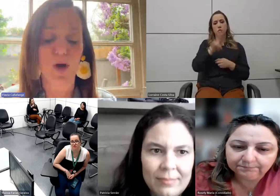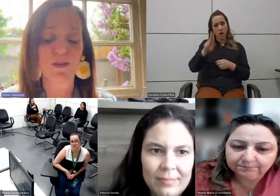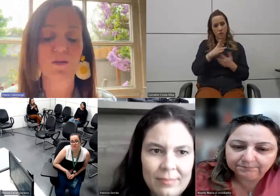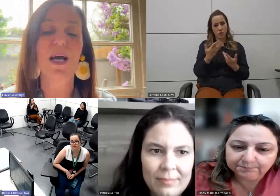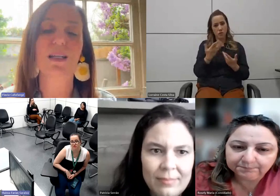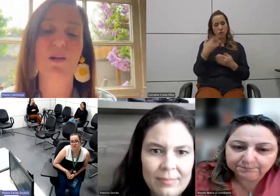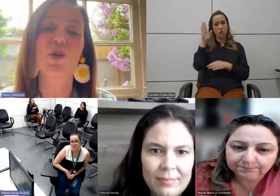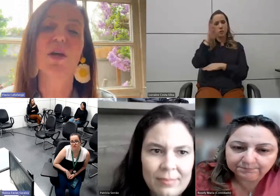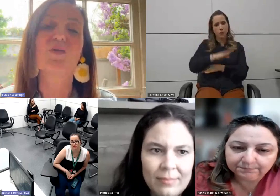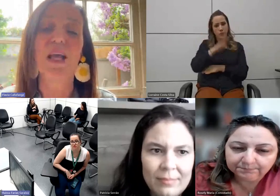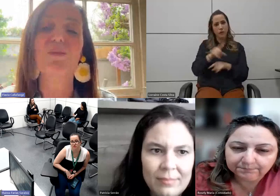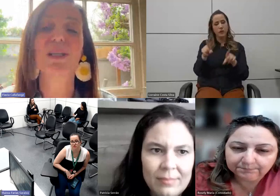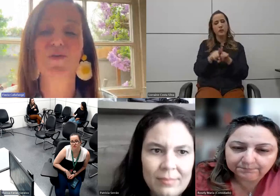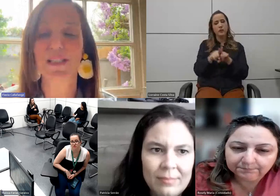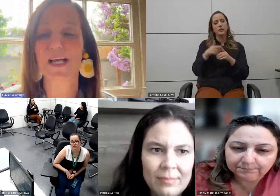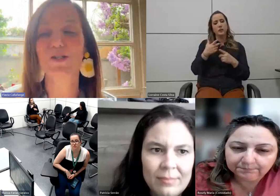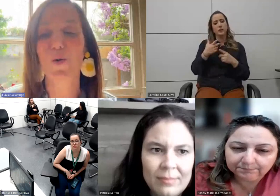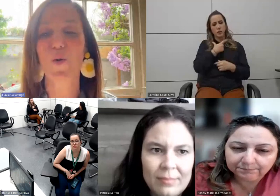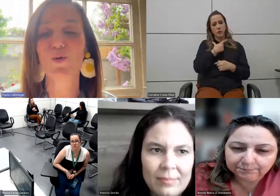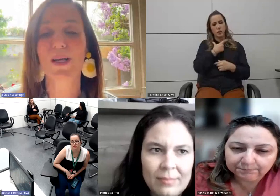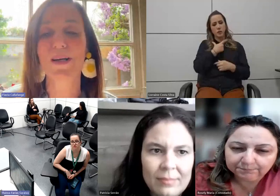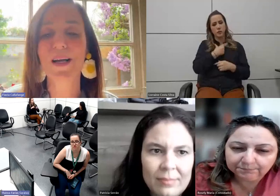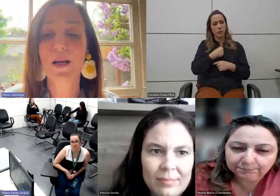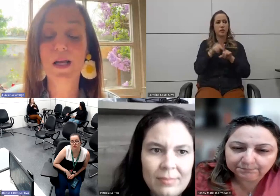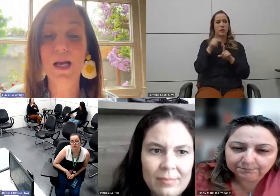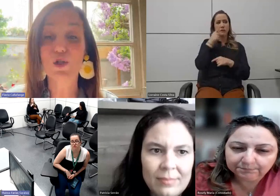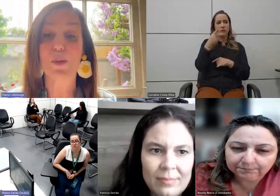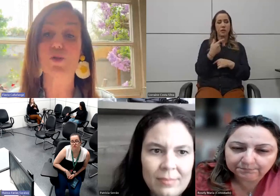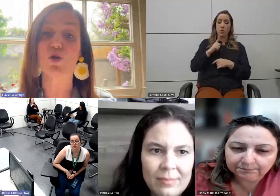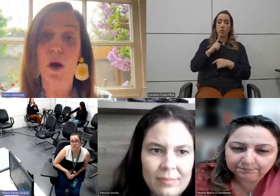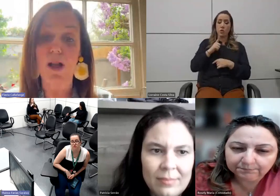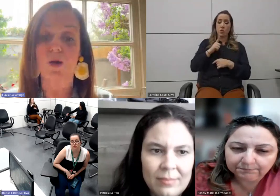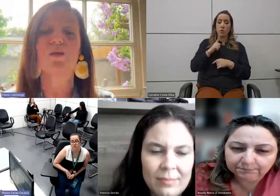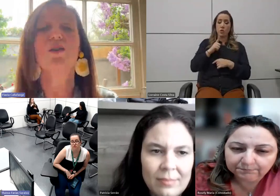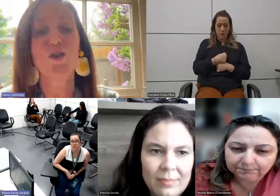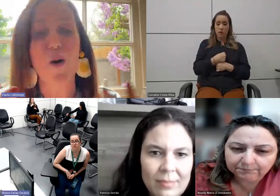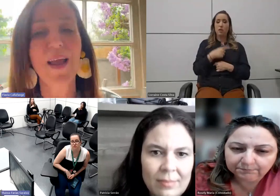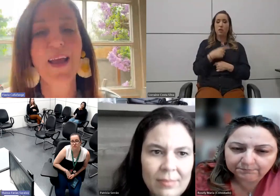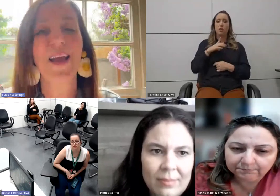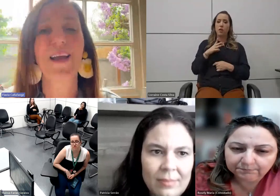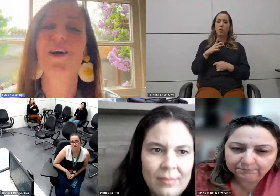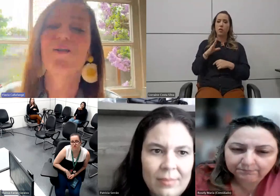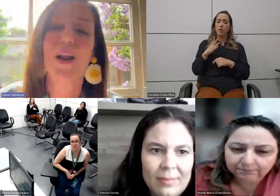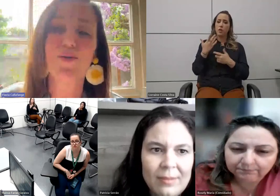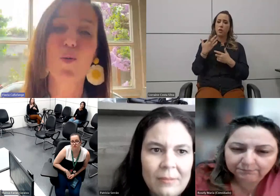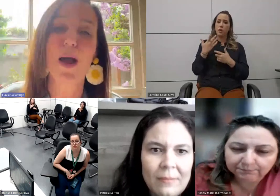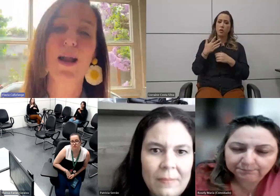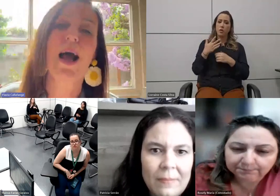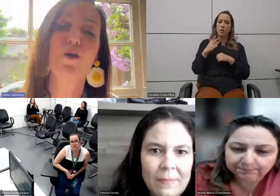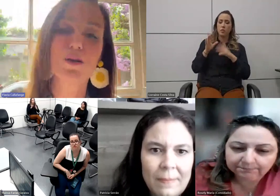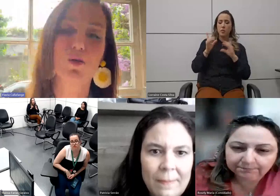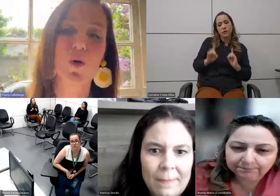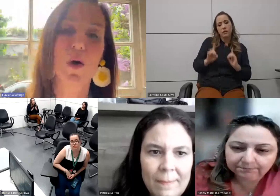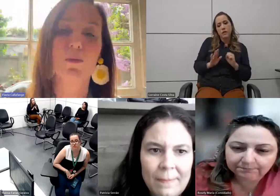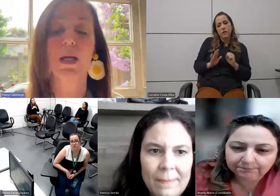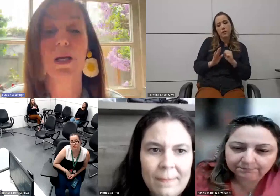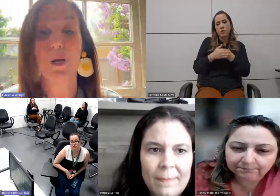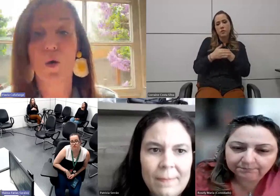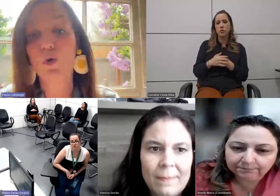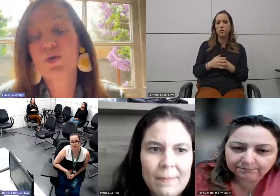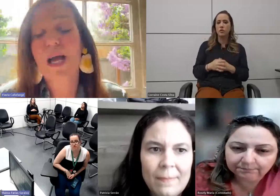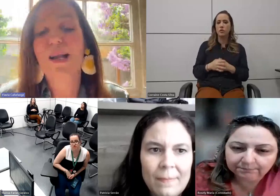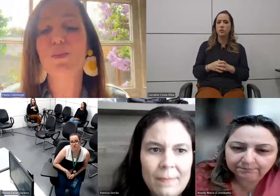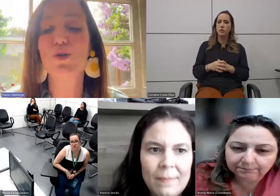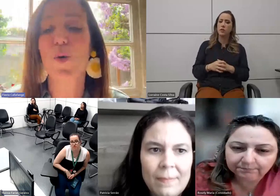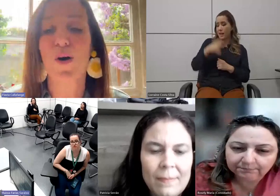e no cordão dela estava escrito, tem uma deficiência oculta. E aí, os olhos sorriam, falavam com ela, ah, qual o seu nome?